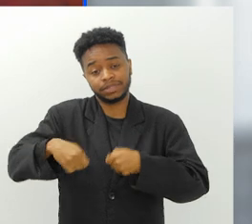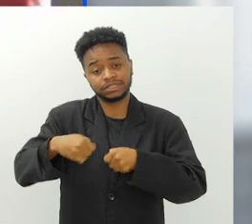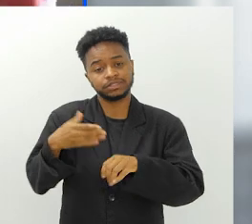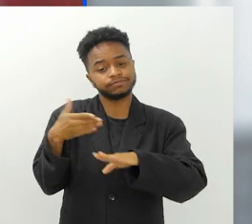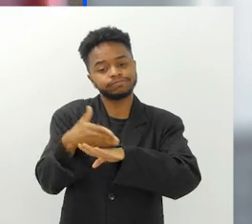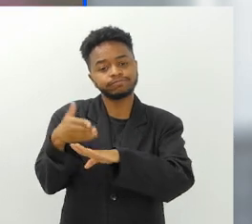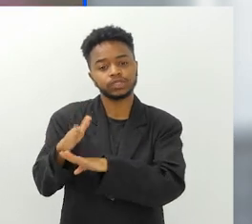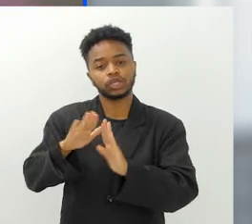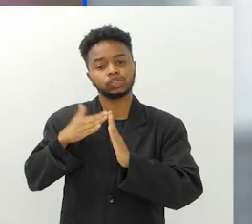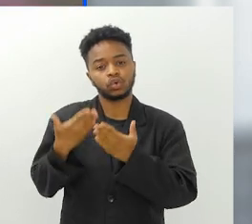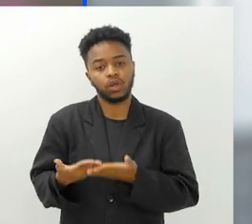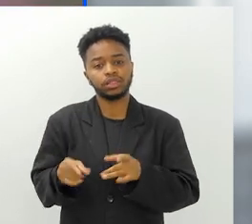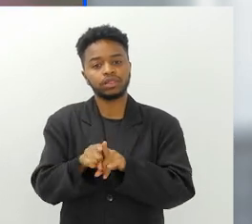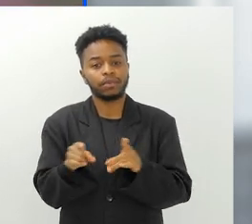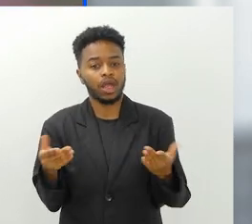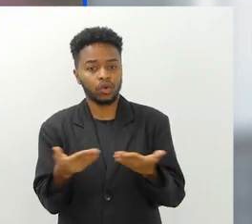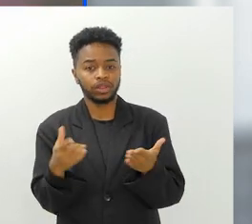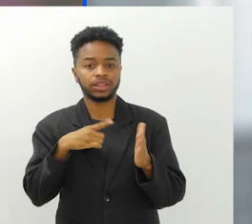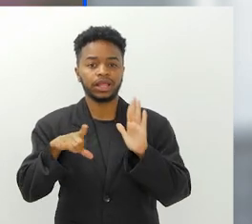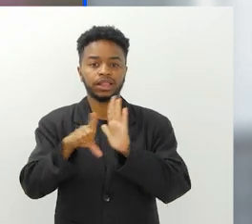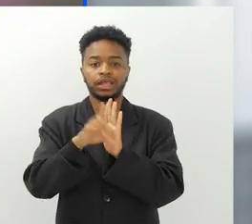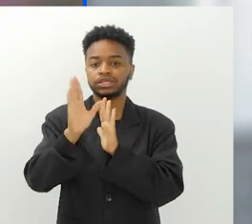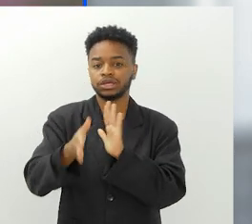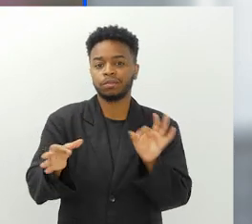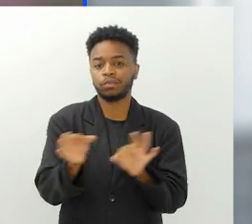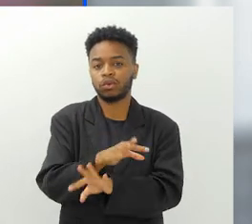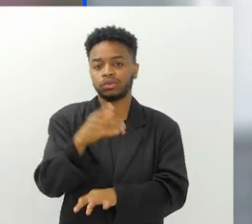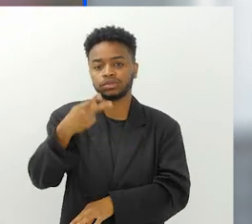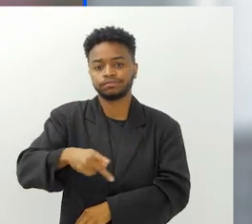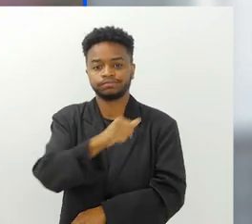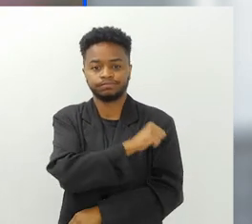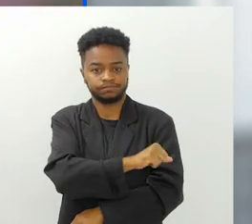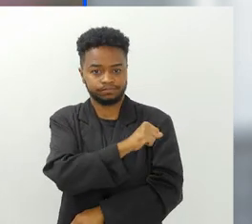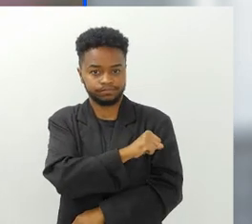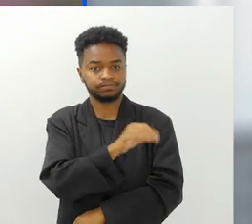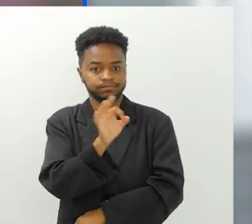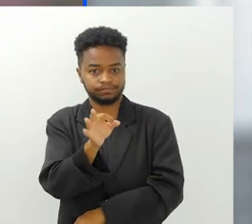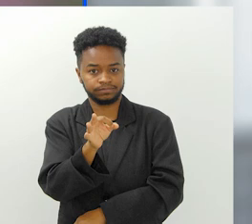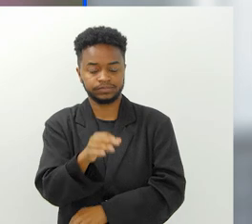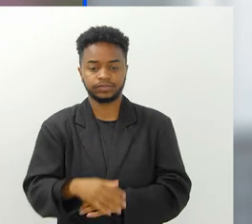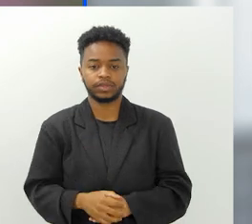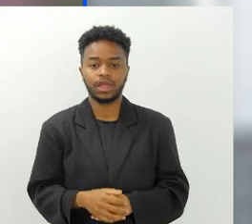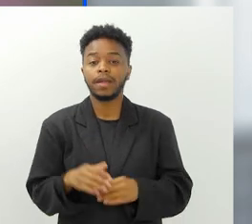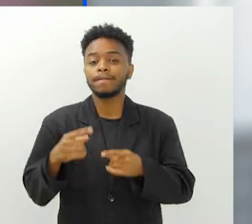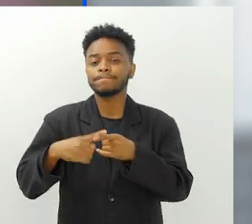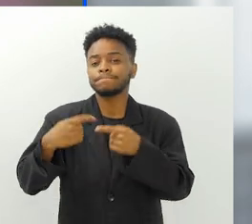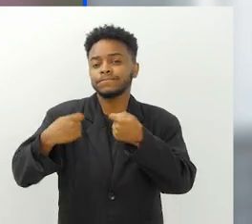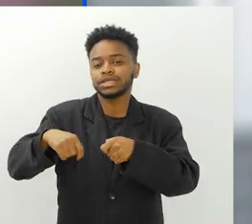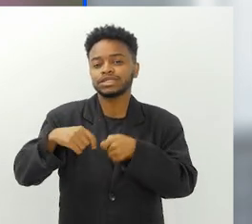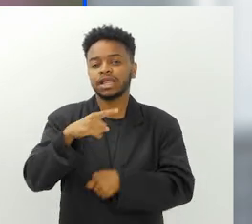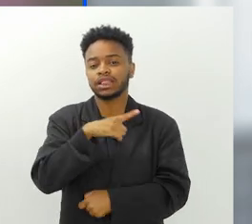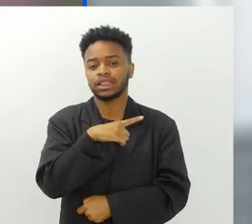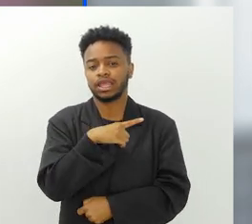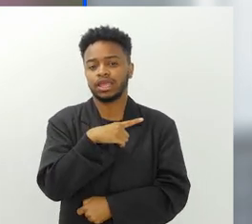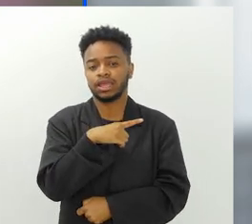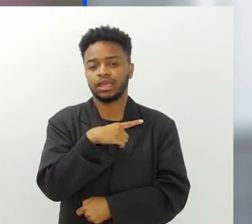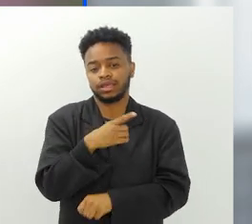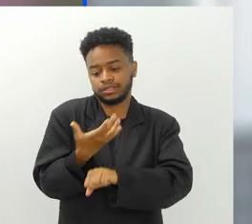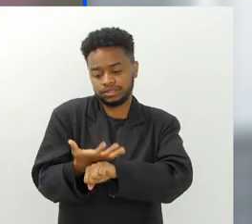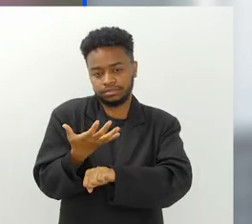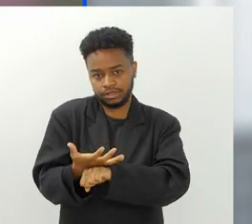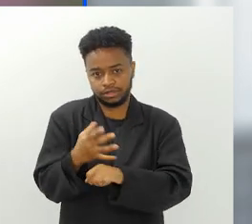exemplo, estar nas escolas, e hoje também já é lei no estado do Rio de Janeiro, você ter